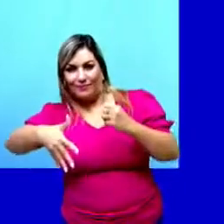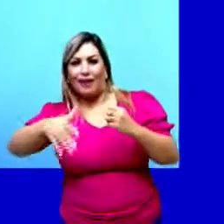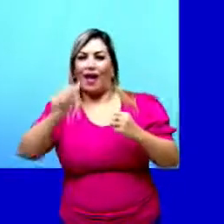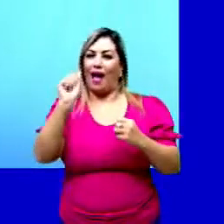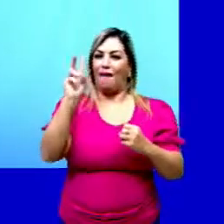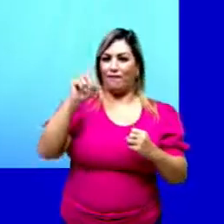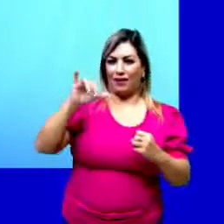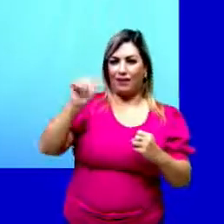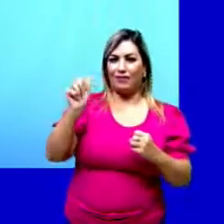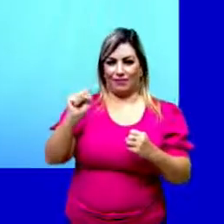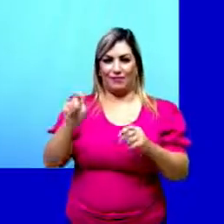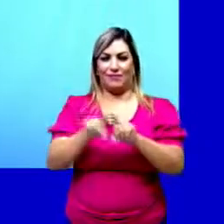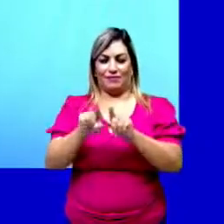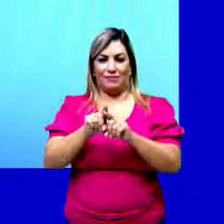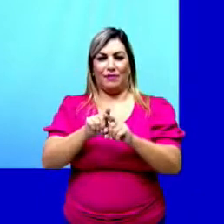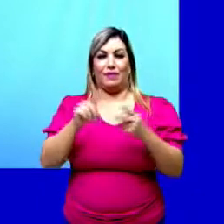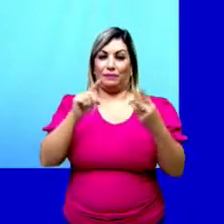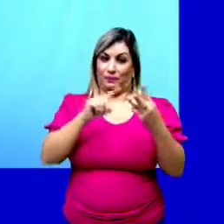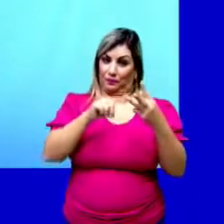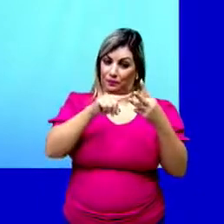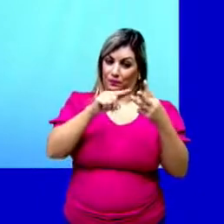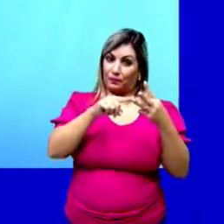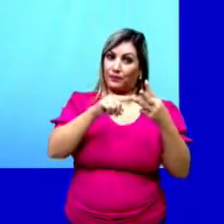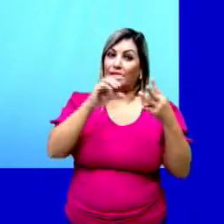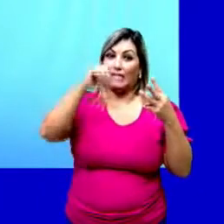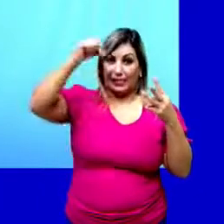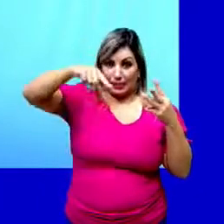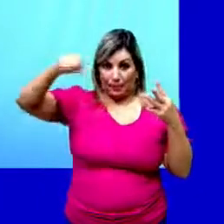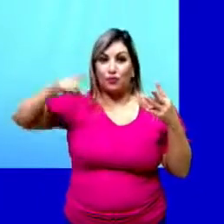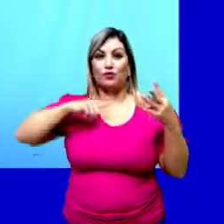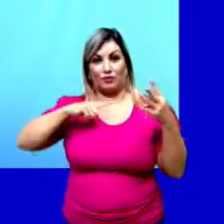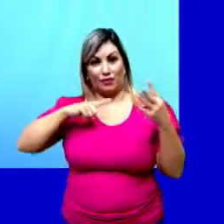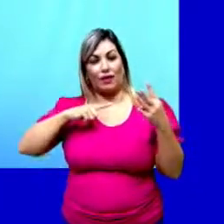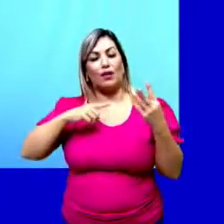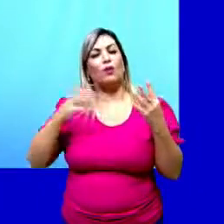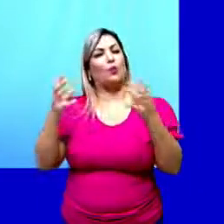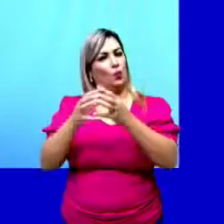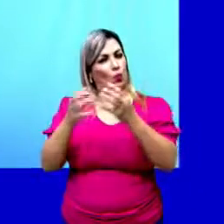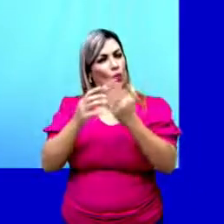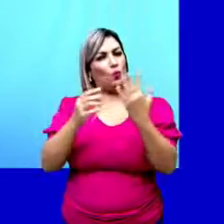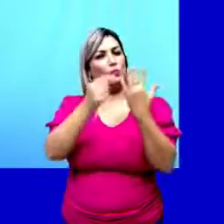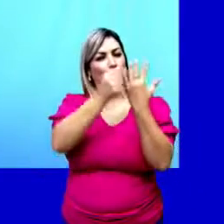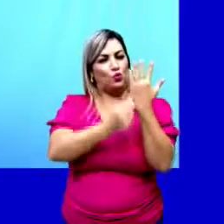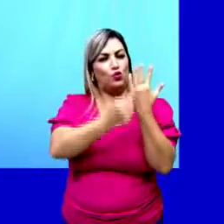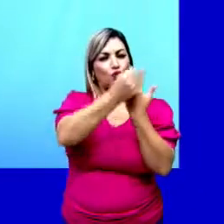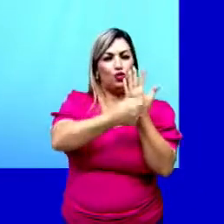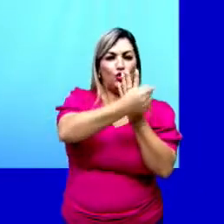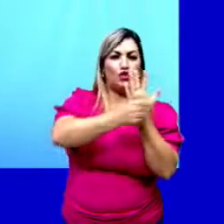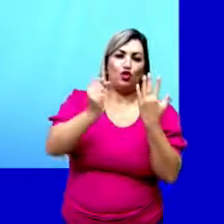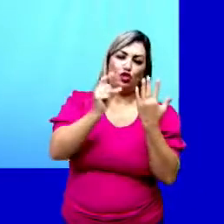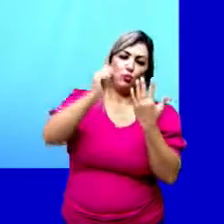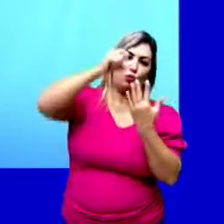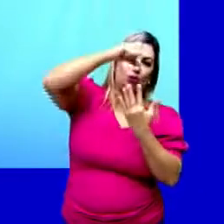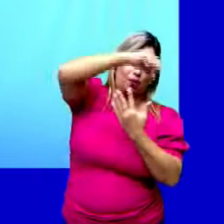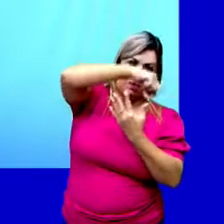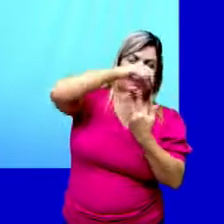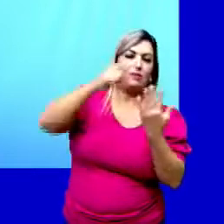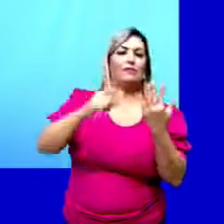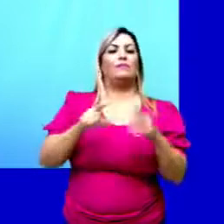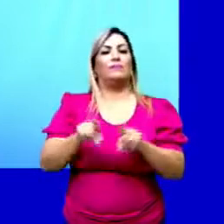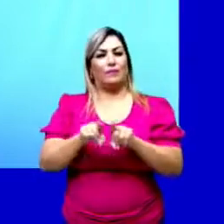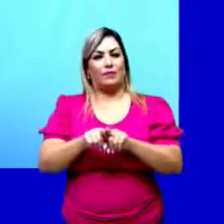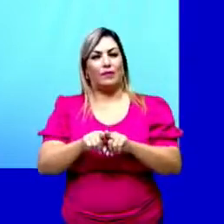avencas. E plantas com sementes. Temos o grupo das gimnospermas, representadas aqui